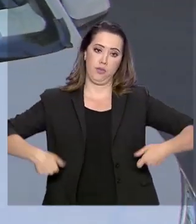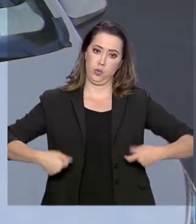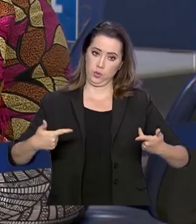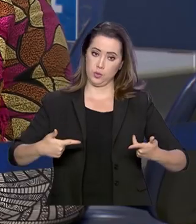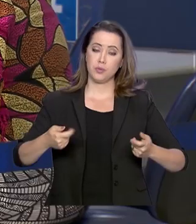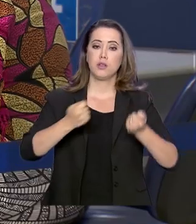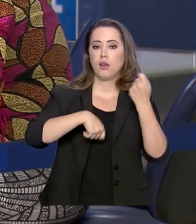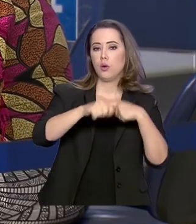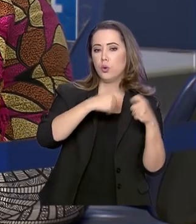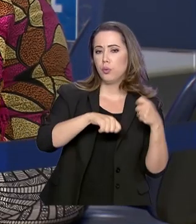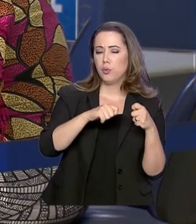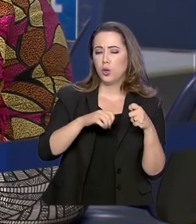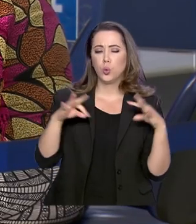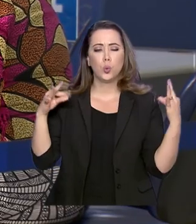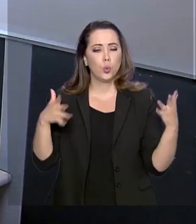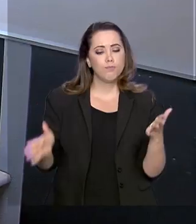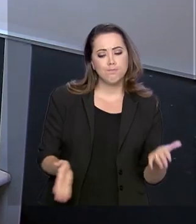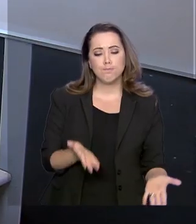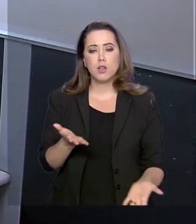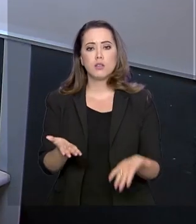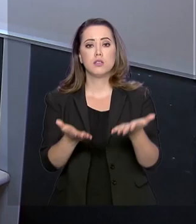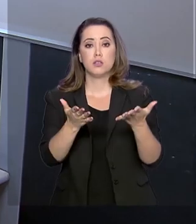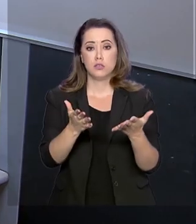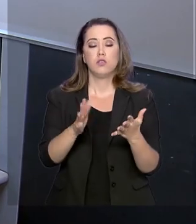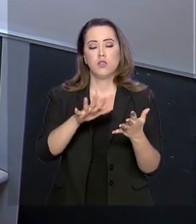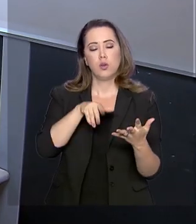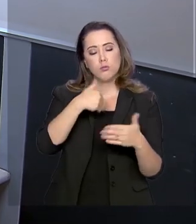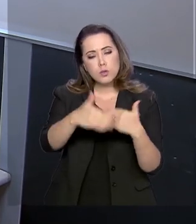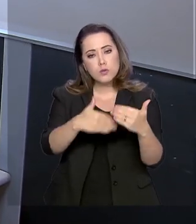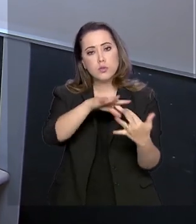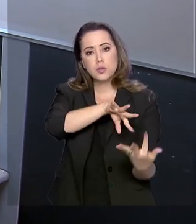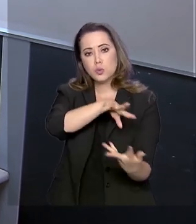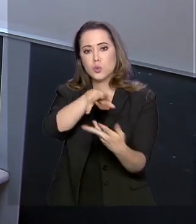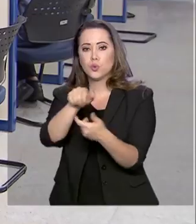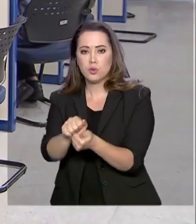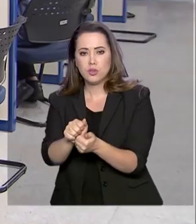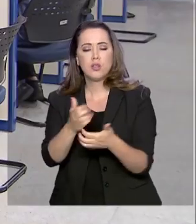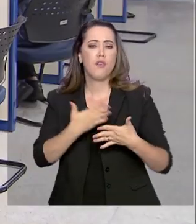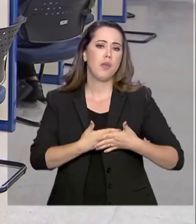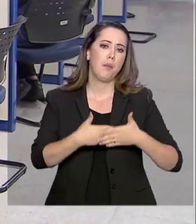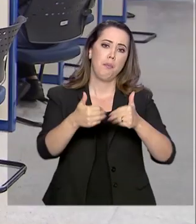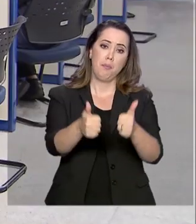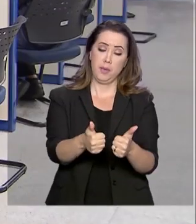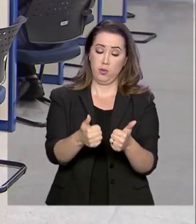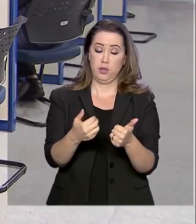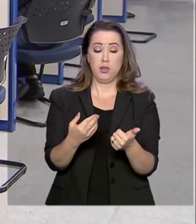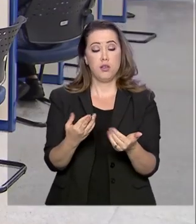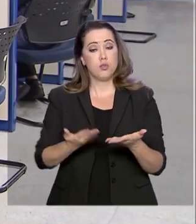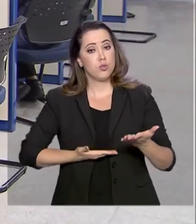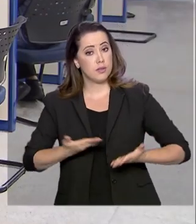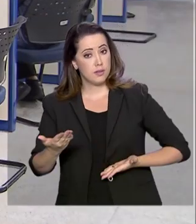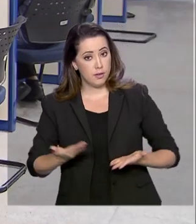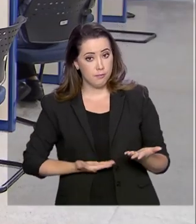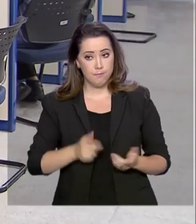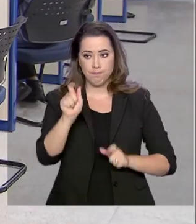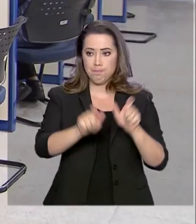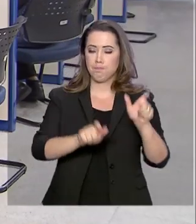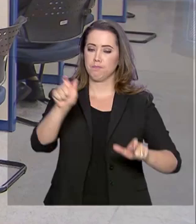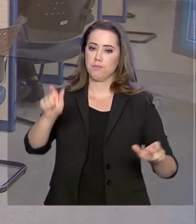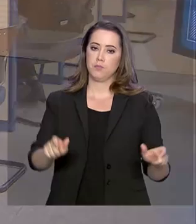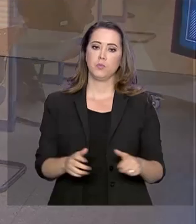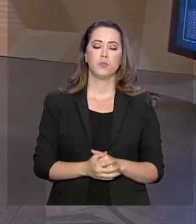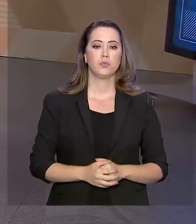Tudo para promover o desenvolvimento sustentável e o aprimoramento da entrega de resultados ao cidadão.